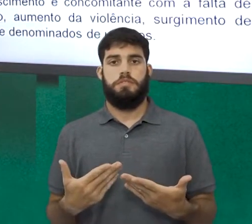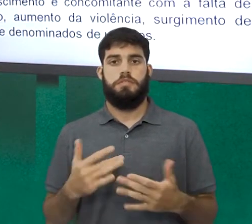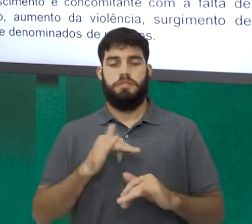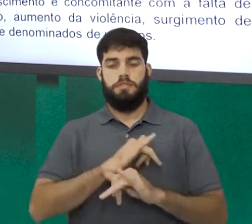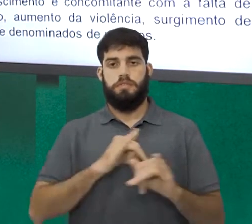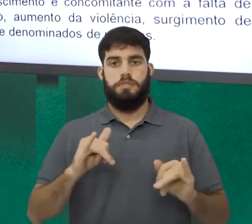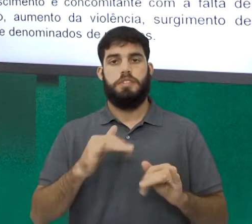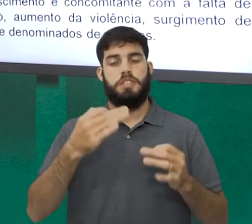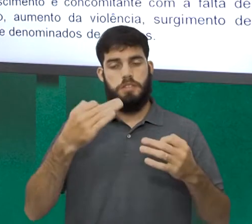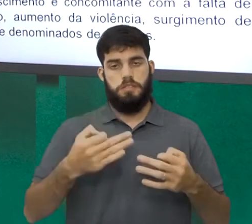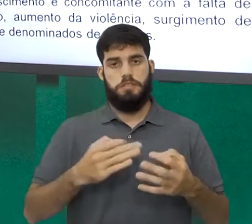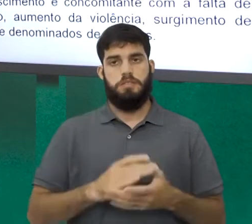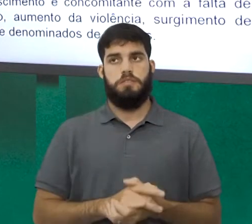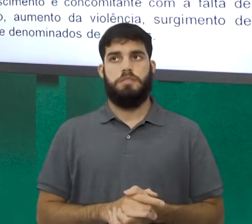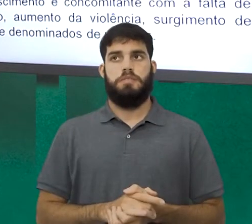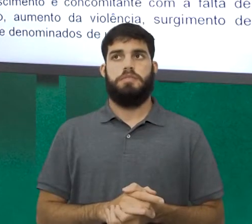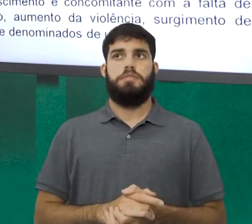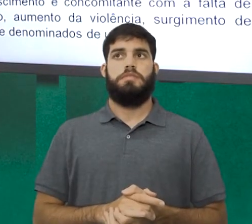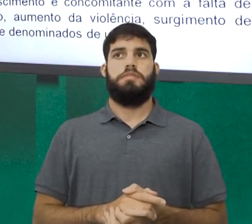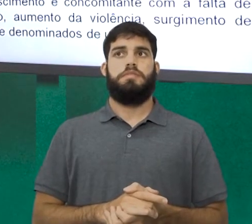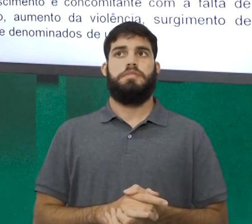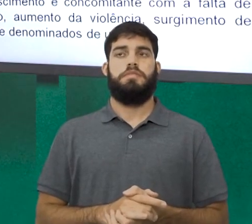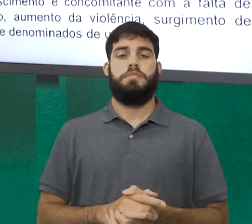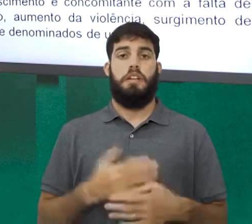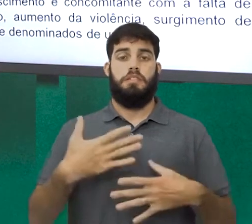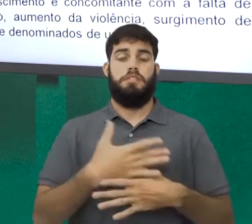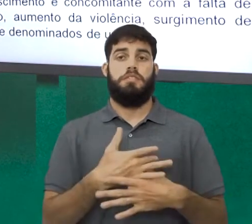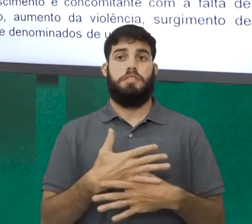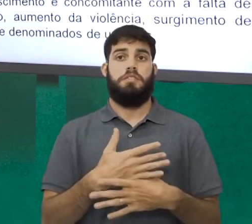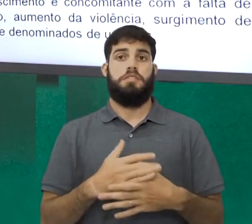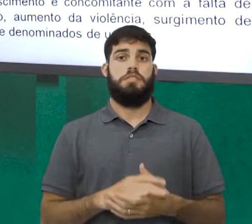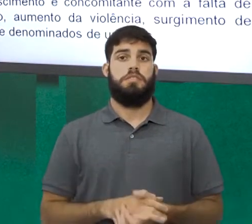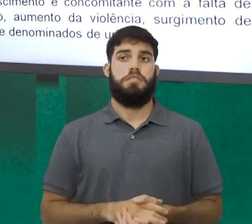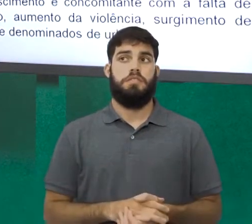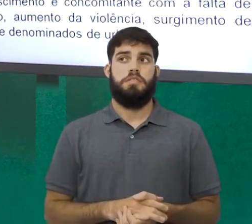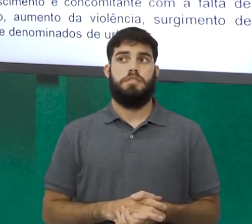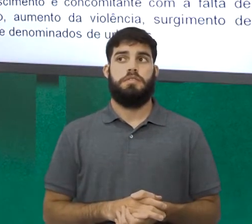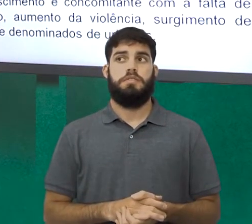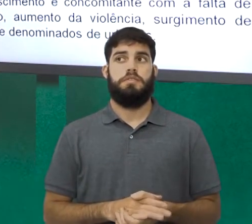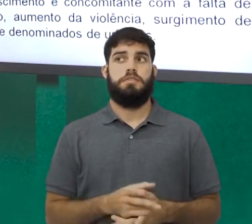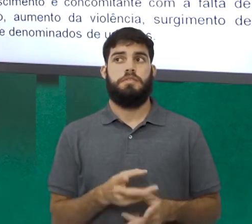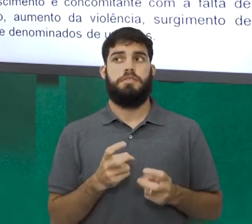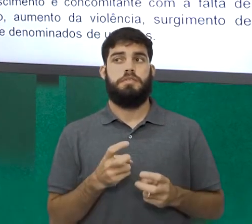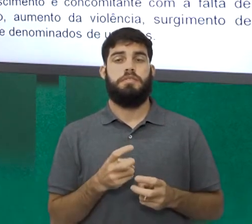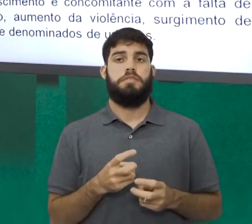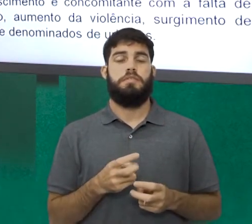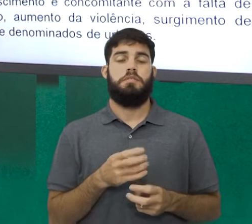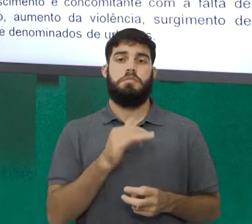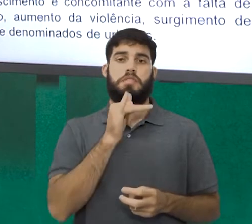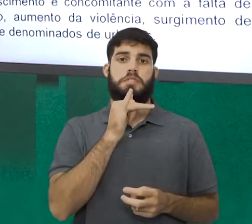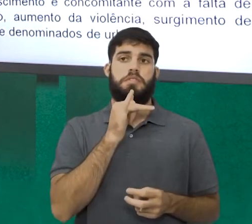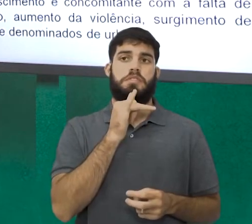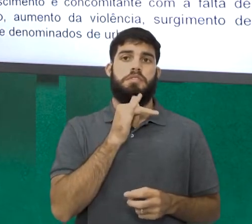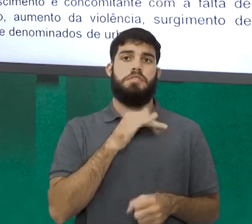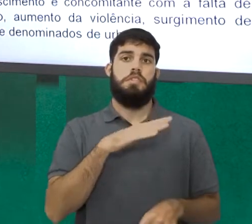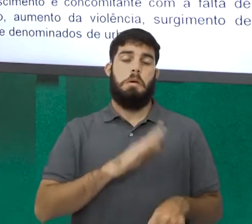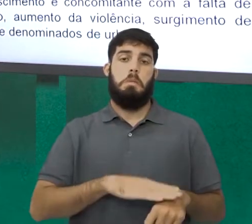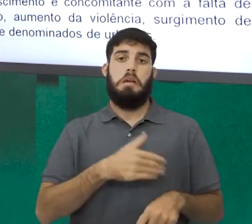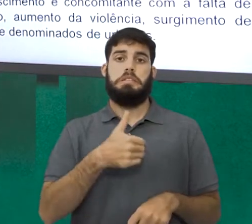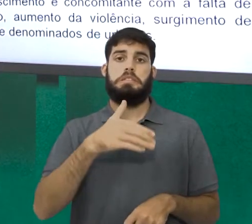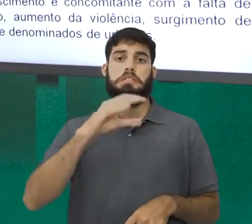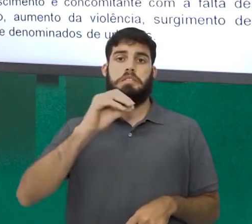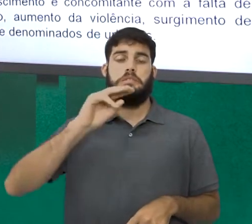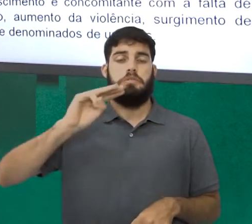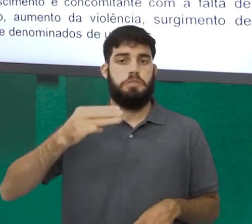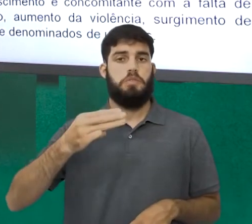correta. Olha a segunda, as megacidades, eu tratei desse conceito, olha só, com mais de 10 milhões de habitantes, até aí,